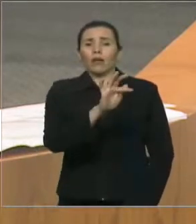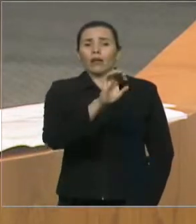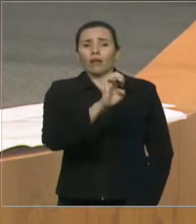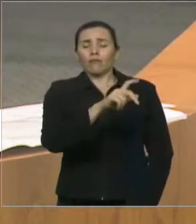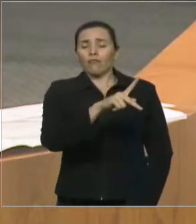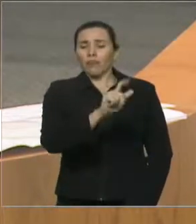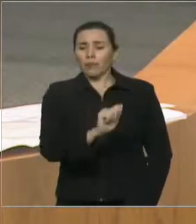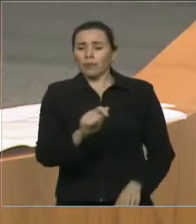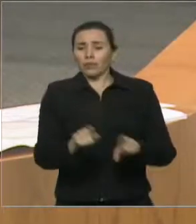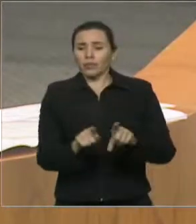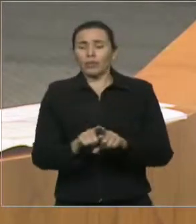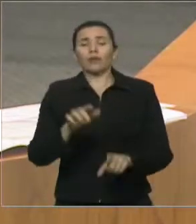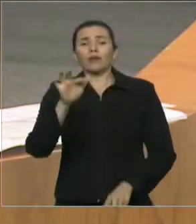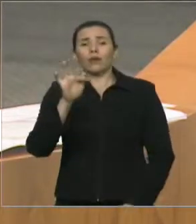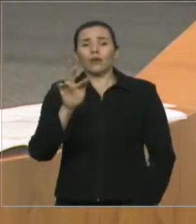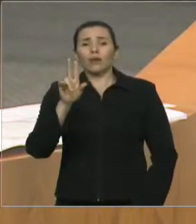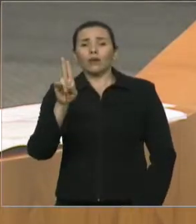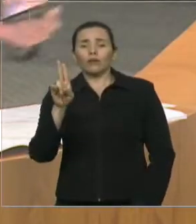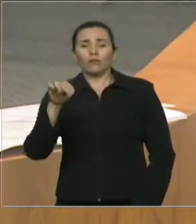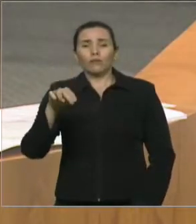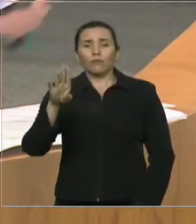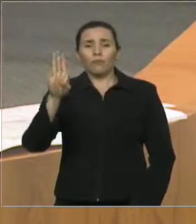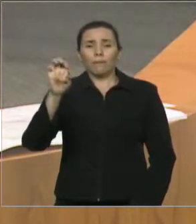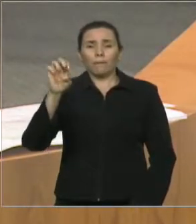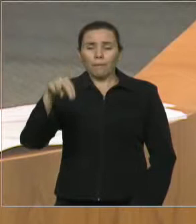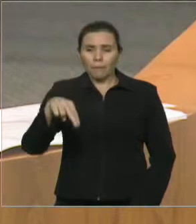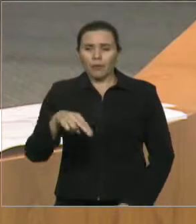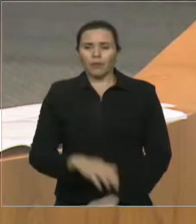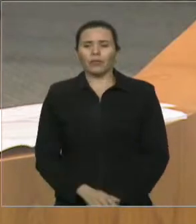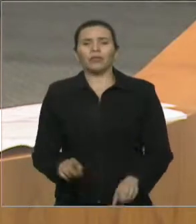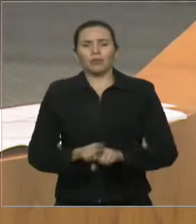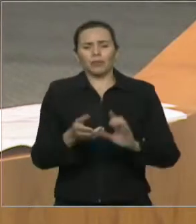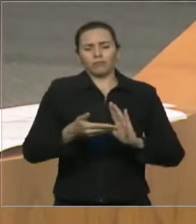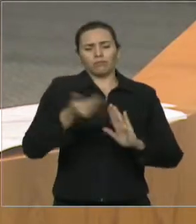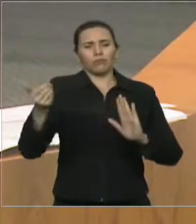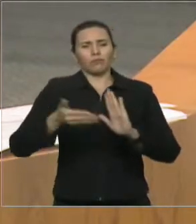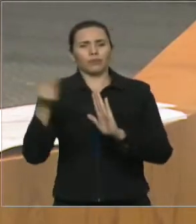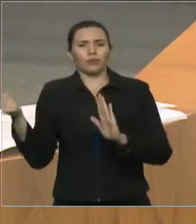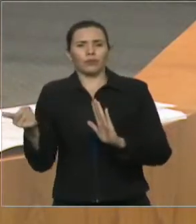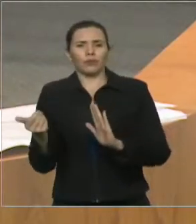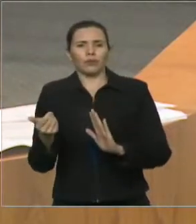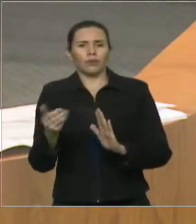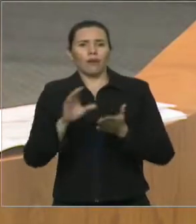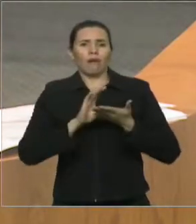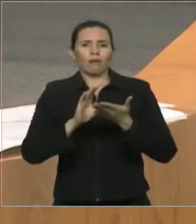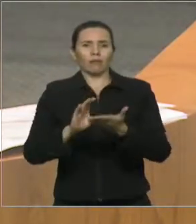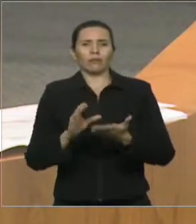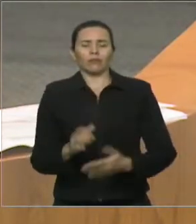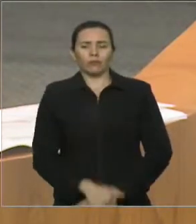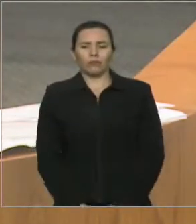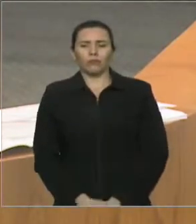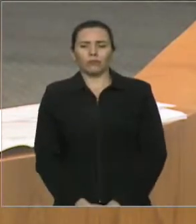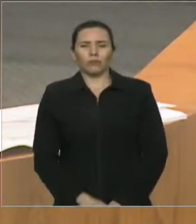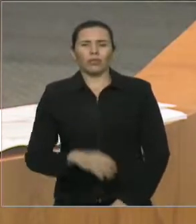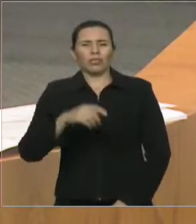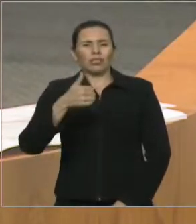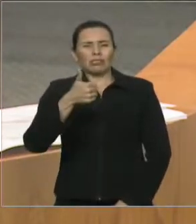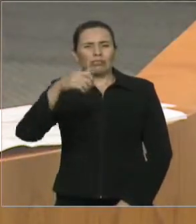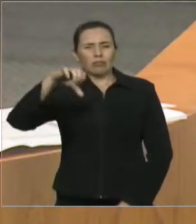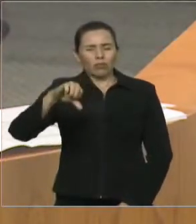o FUMBEM tirar do dinheiro, e que alguém me diga o contrário, que não foi tirado no dia 19 de julho de 2018,